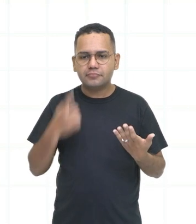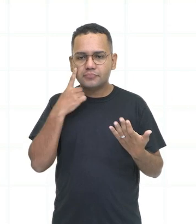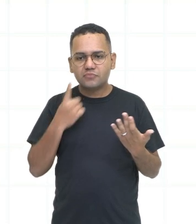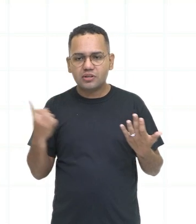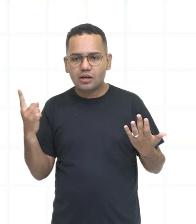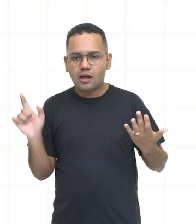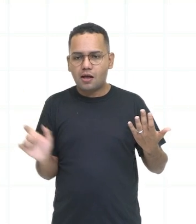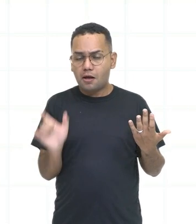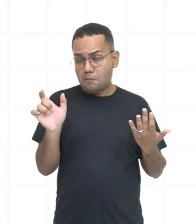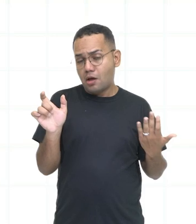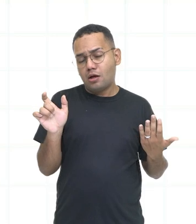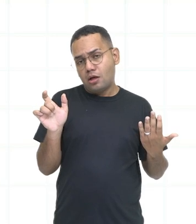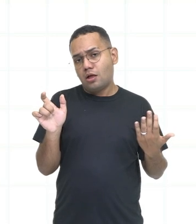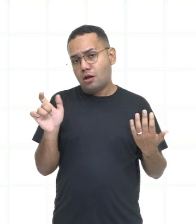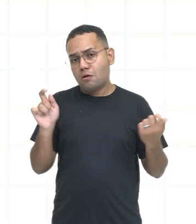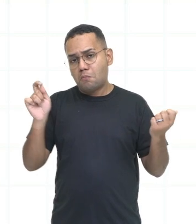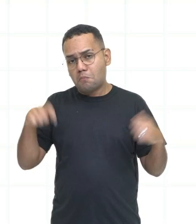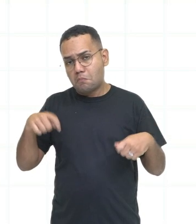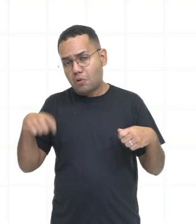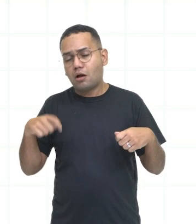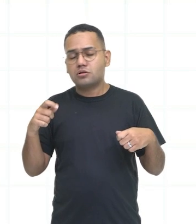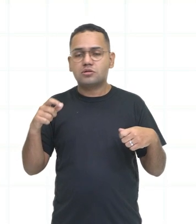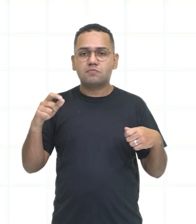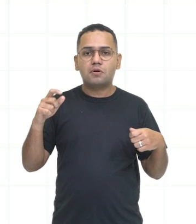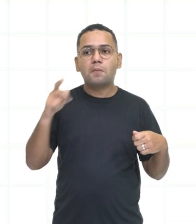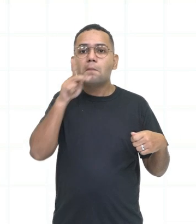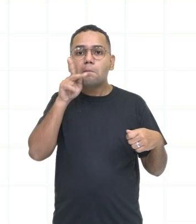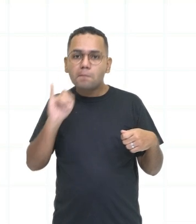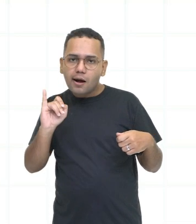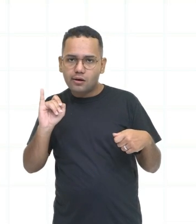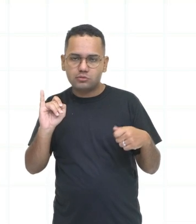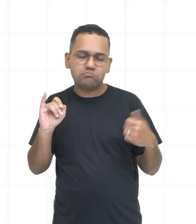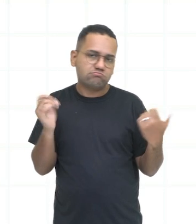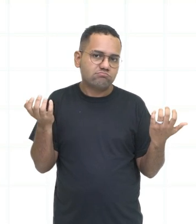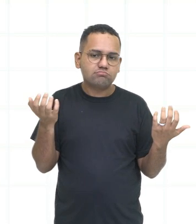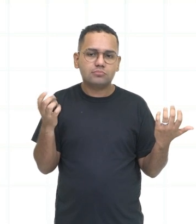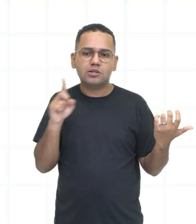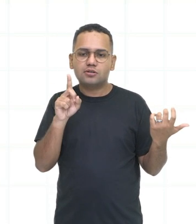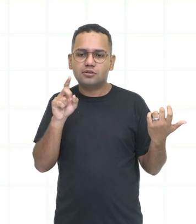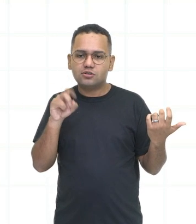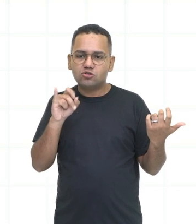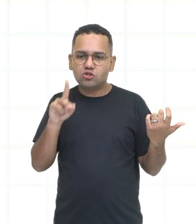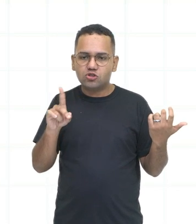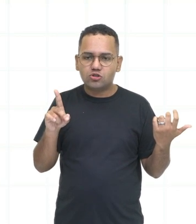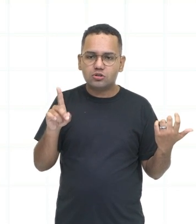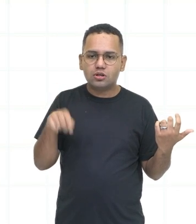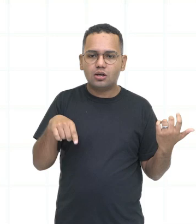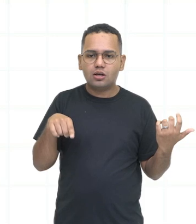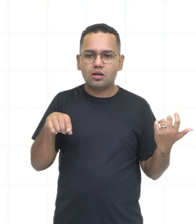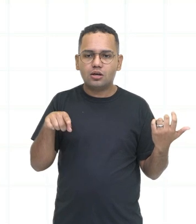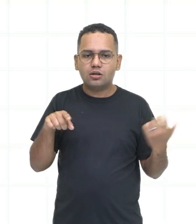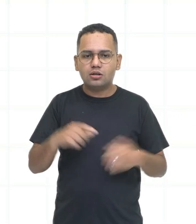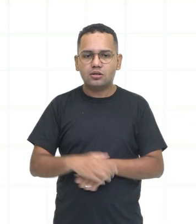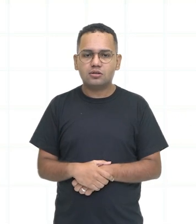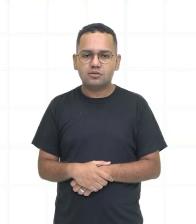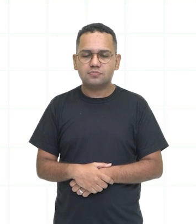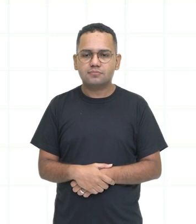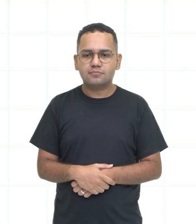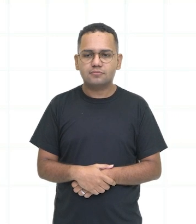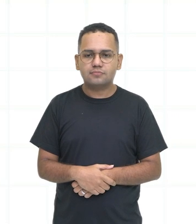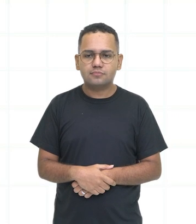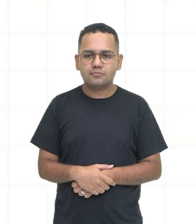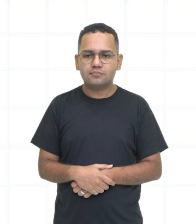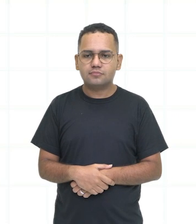né? Comum. Mas quando se trata do meu pai, eu vou chamar papai, né? Uma forma mais carinhosa. Então, eu vou preferir utilizar daddy,